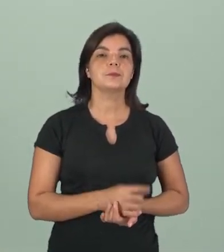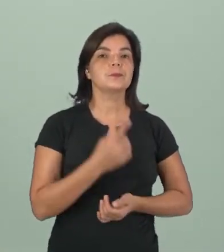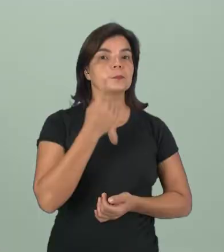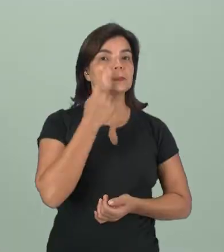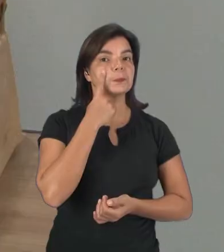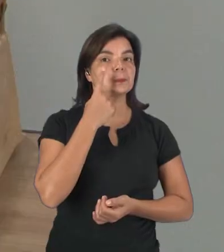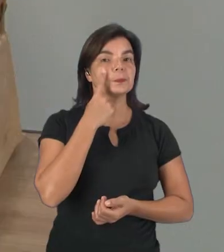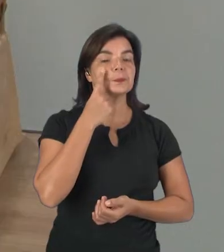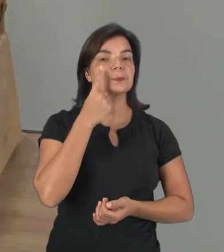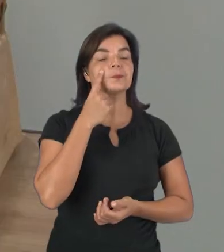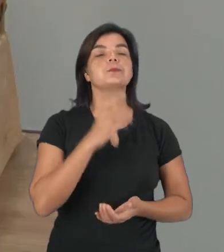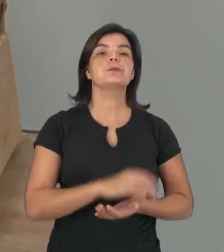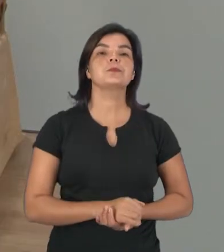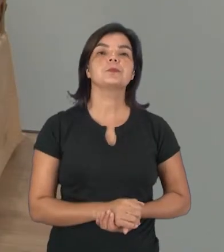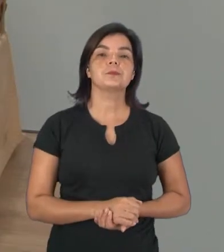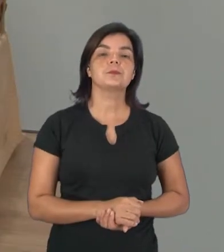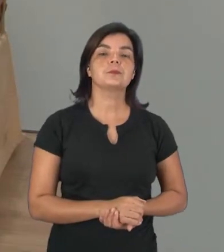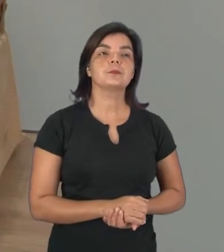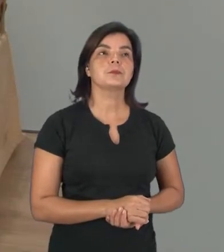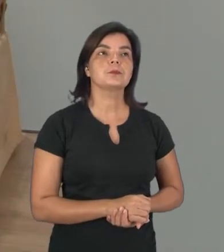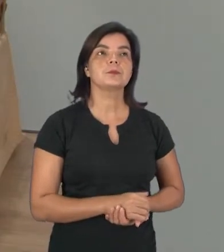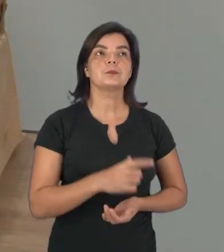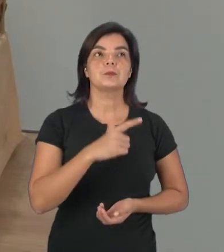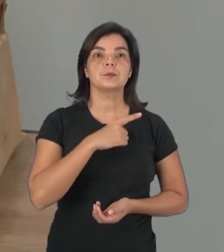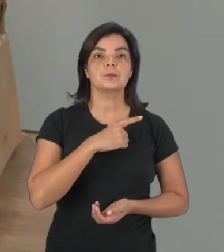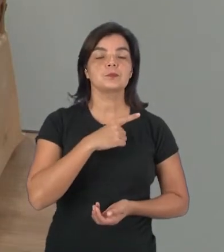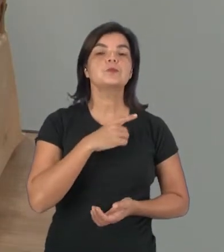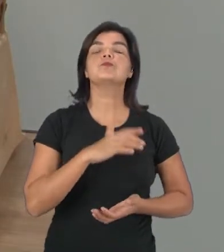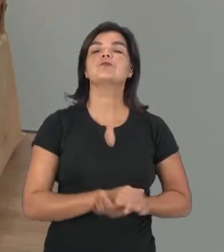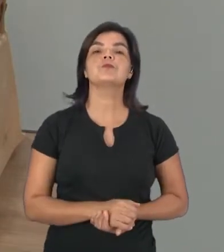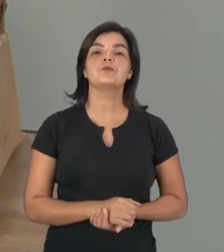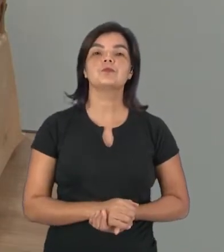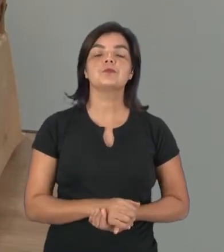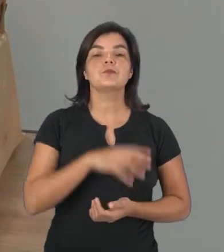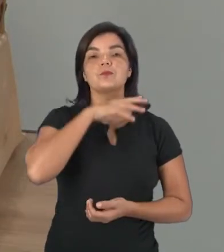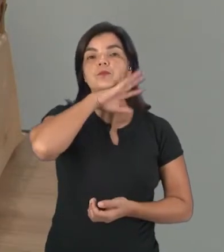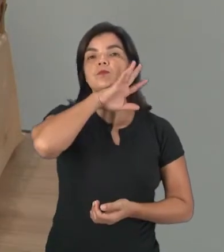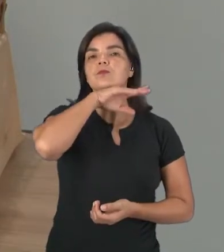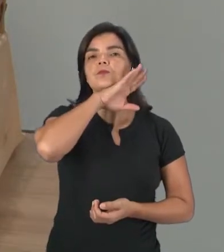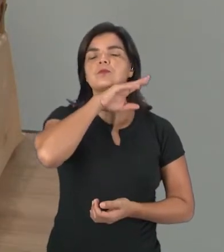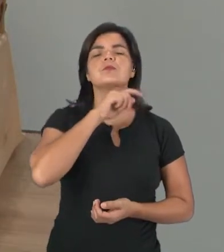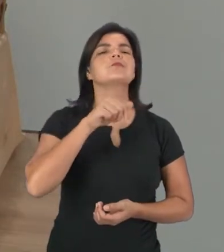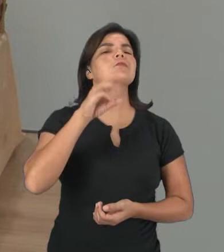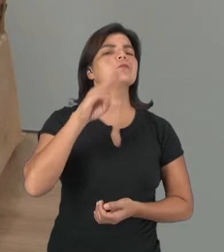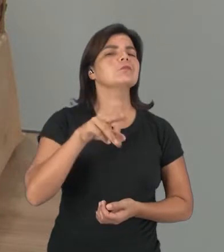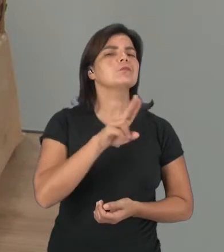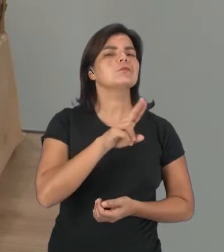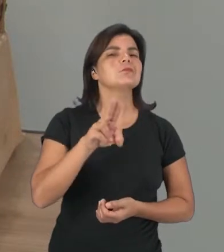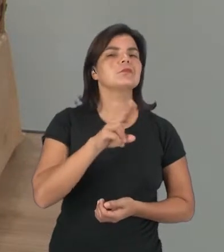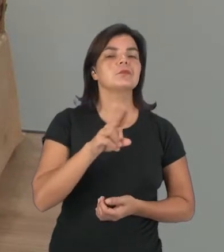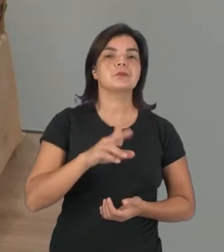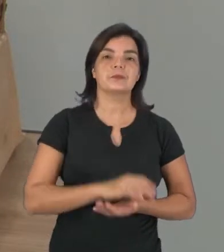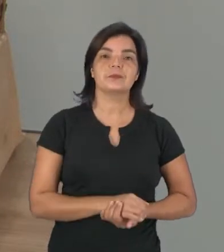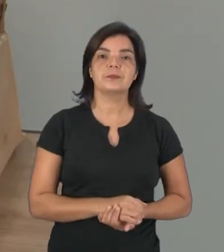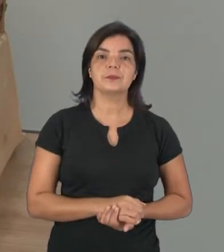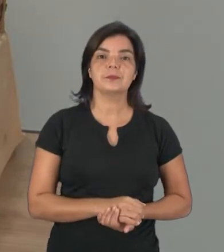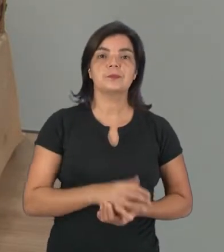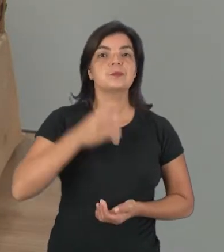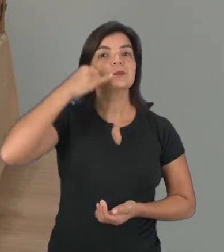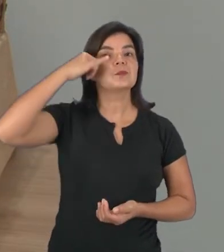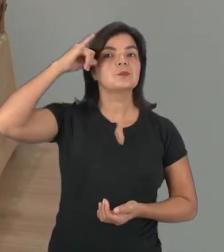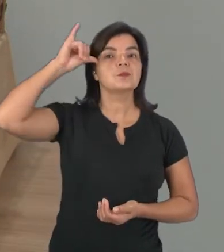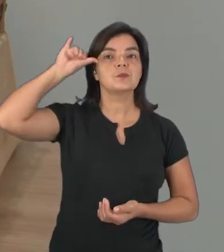Vamos observar nesta imagem. Aqui nós temos a imagem de um animal. Quem é que sabe o nome dele? É uma